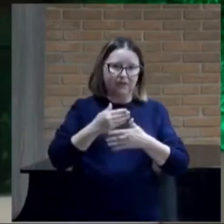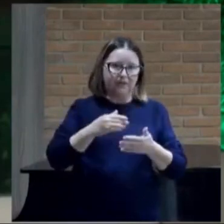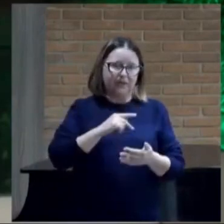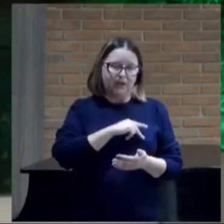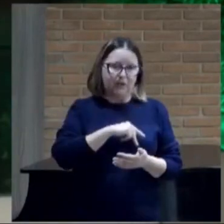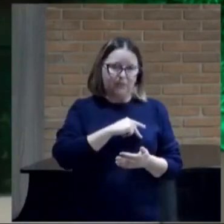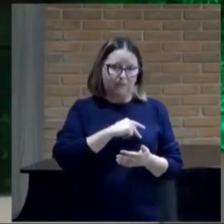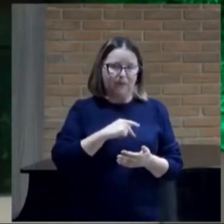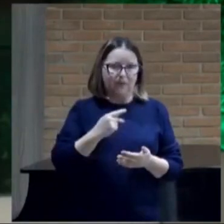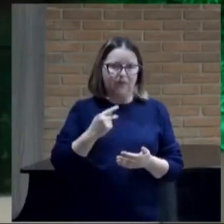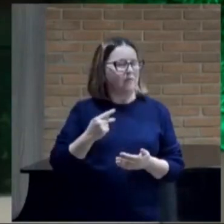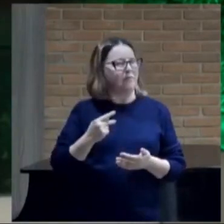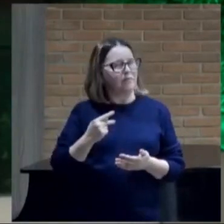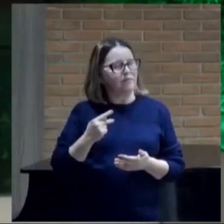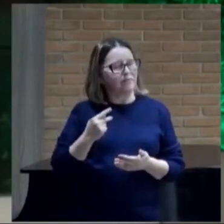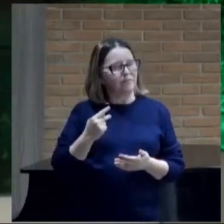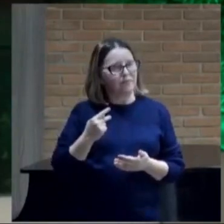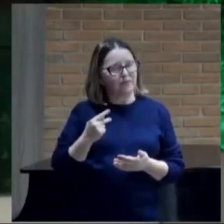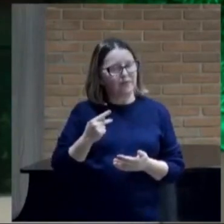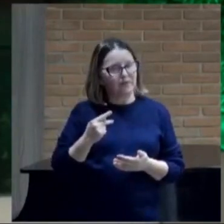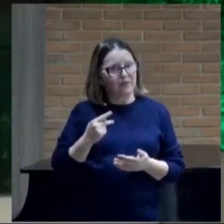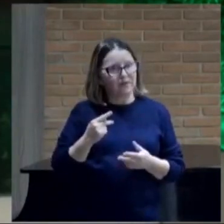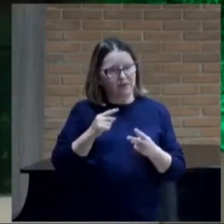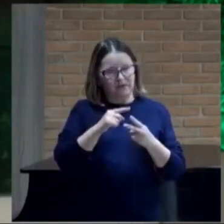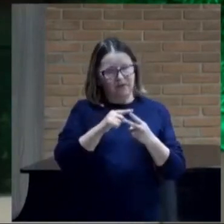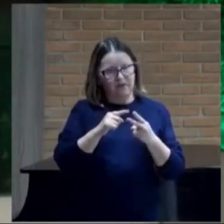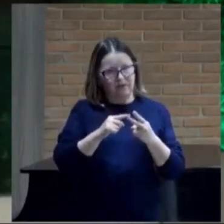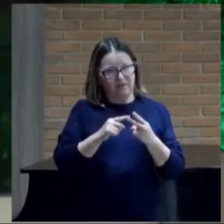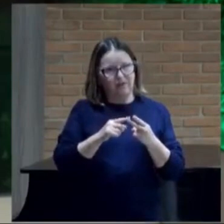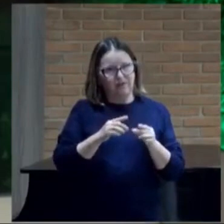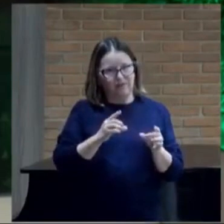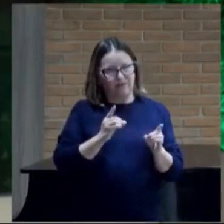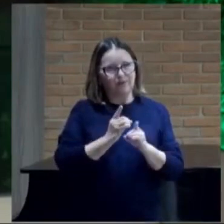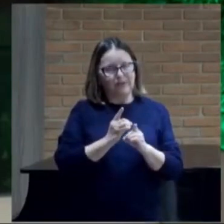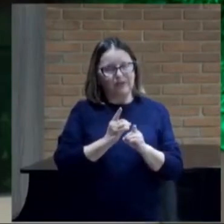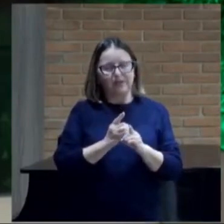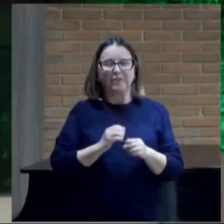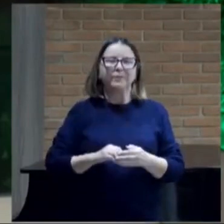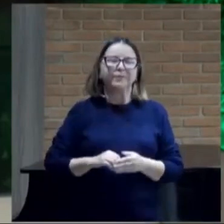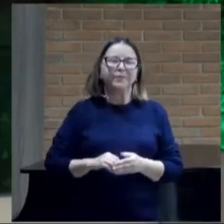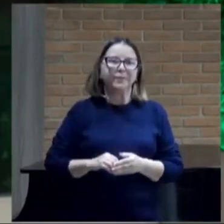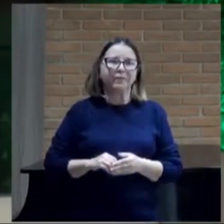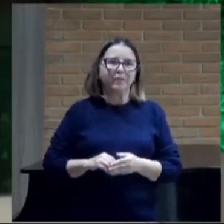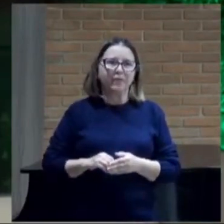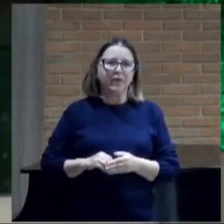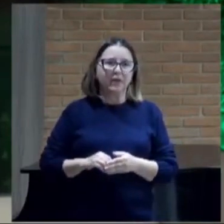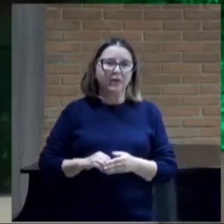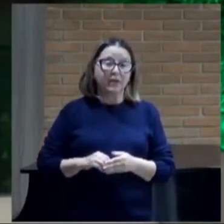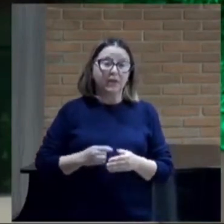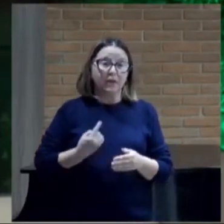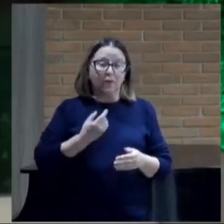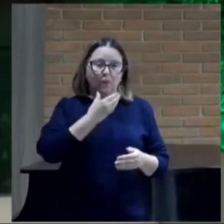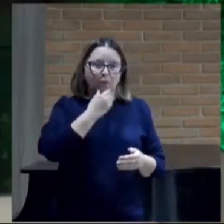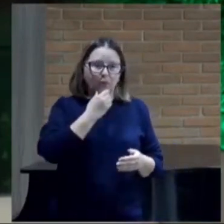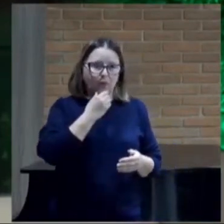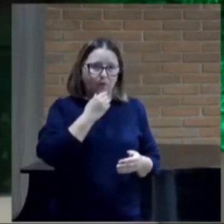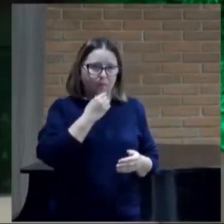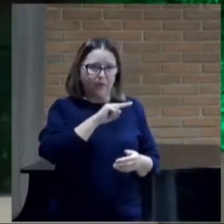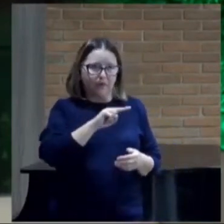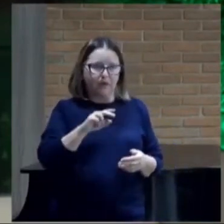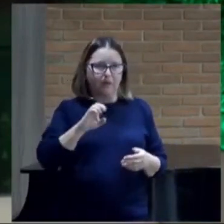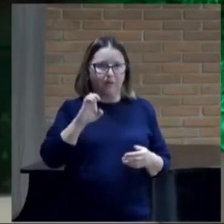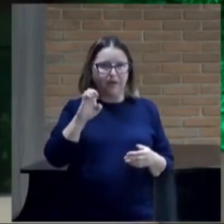Bar Jesus, filho de Jesus, que tinha o nome Elimas, o homem